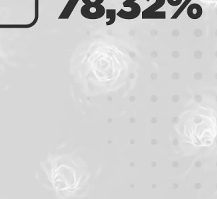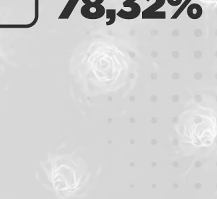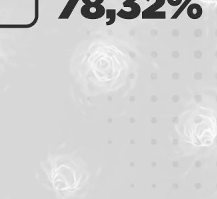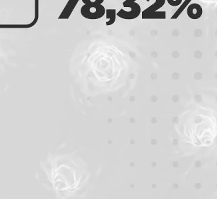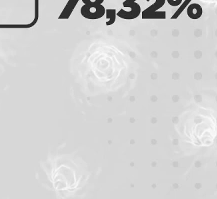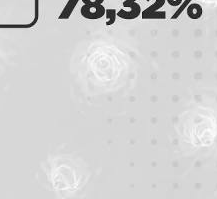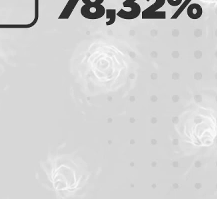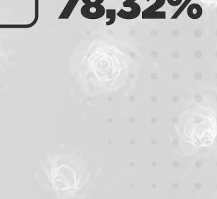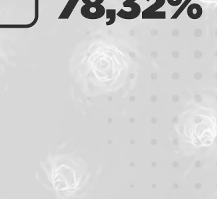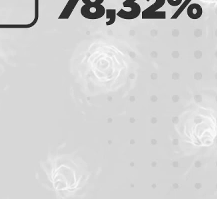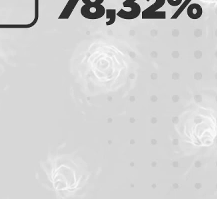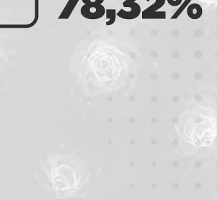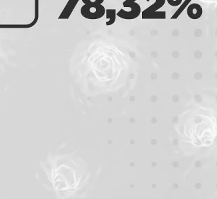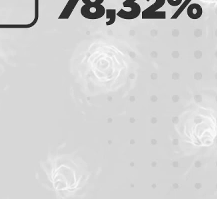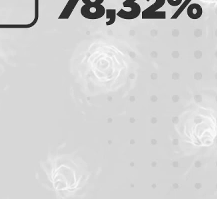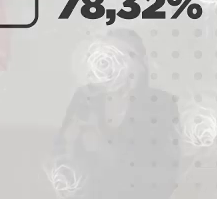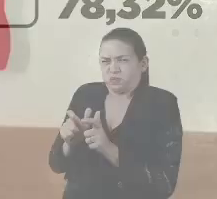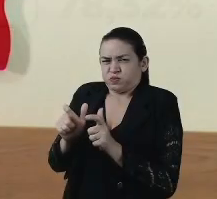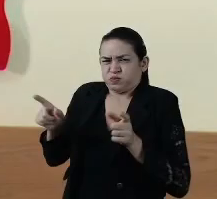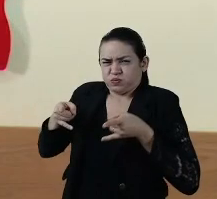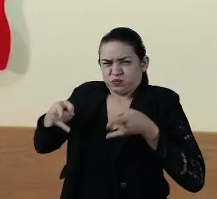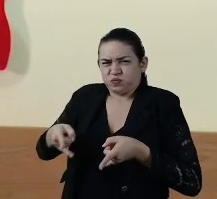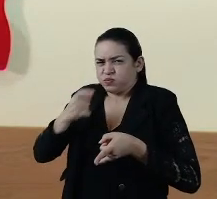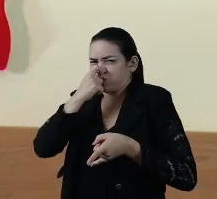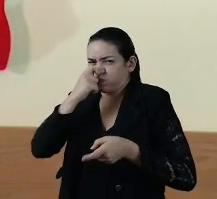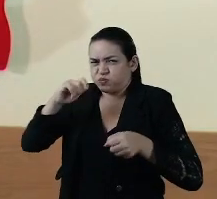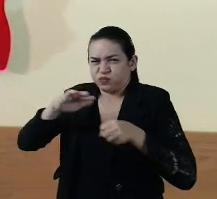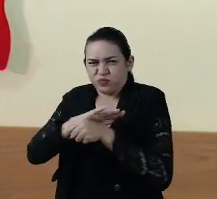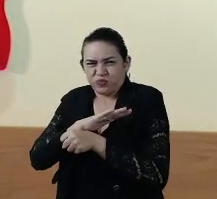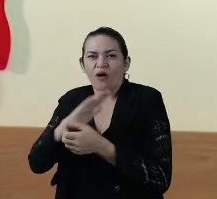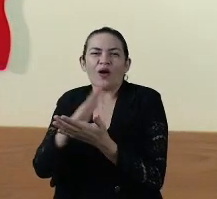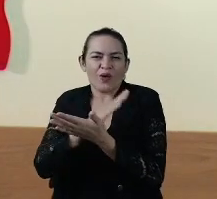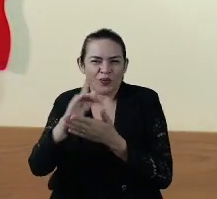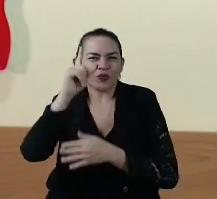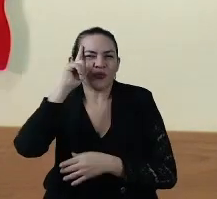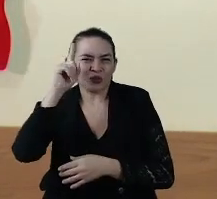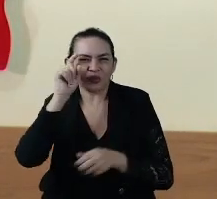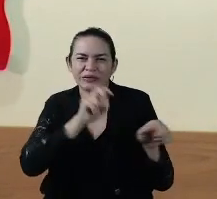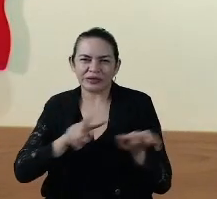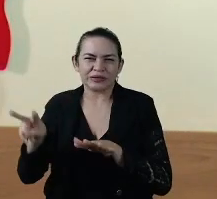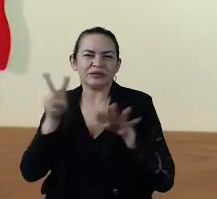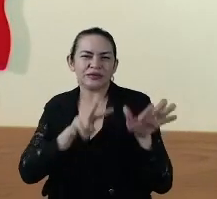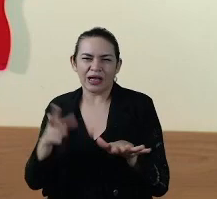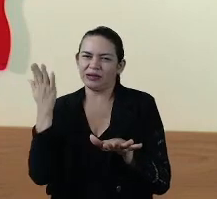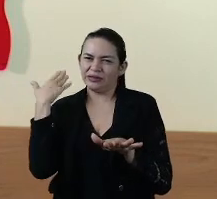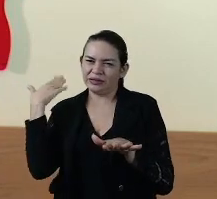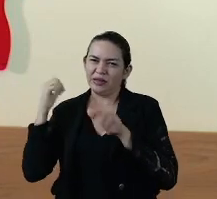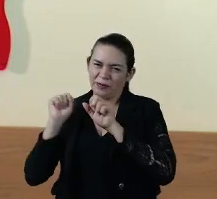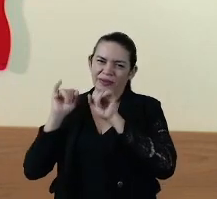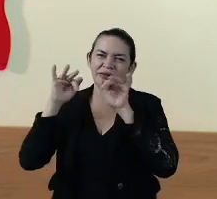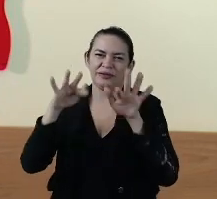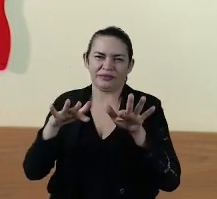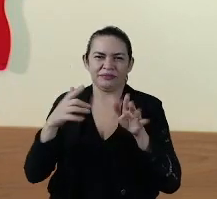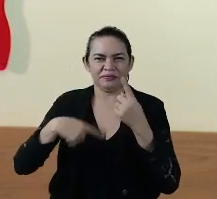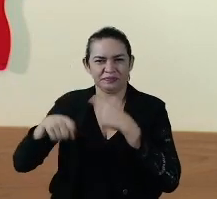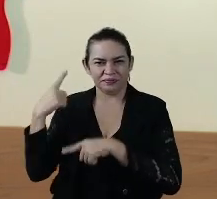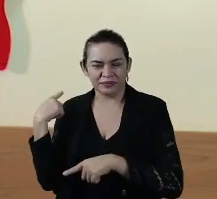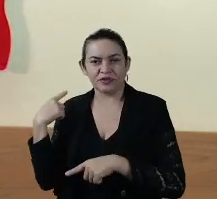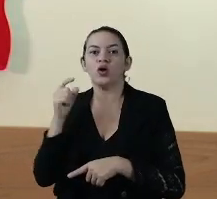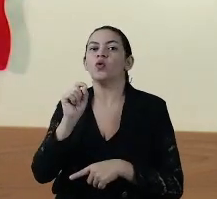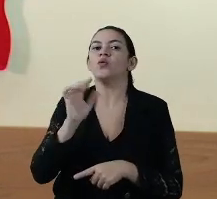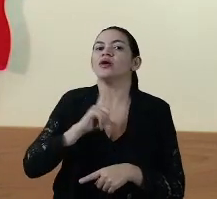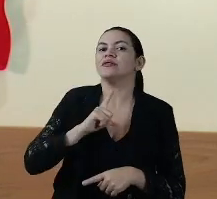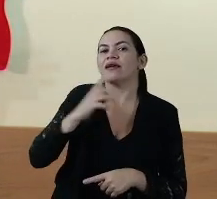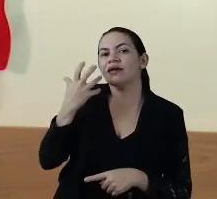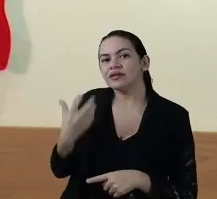daquela ocupação máxima que nós tivemos durante alguns dias das semanas epidemiológicas anteriores, o